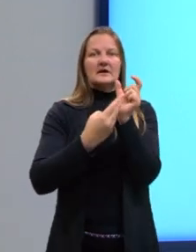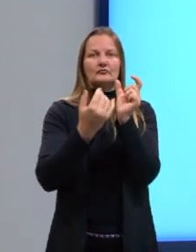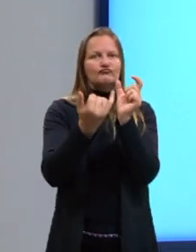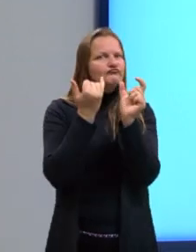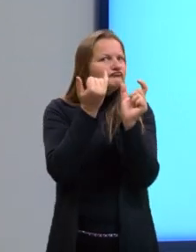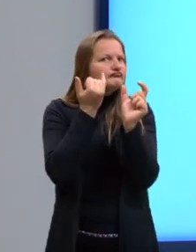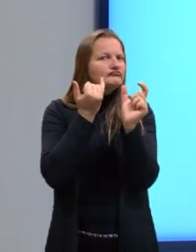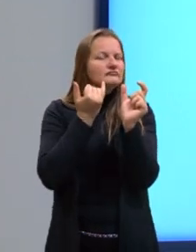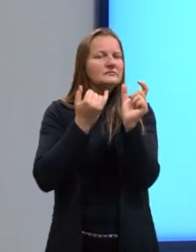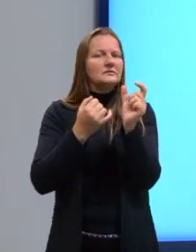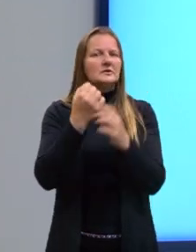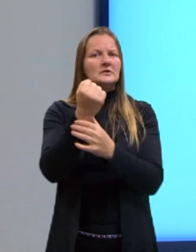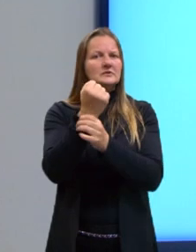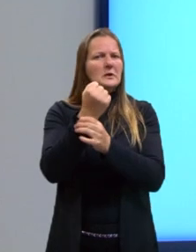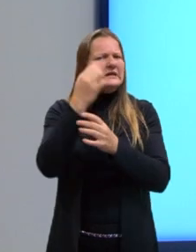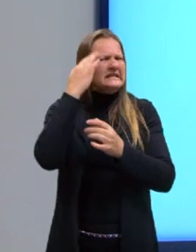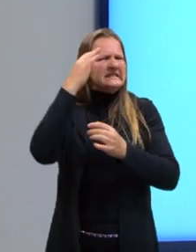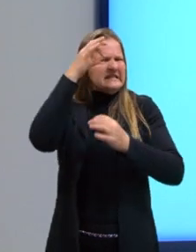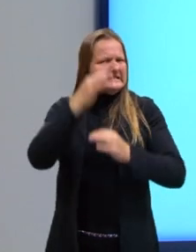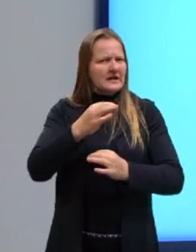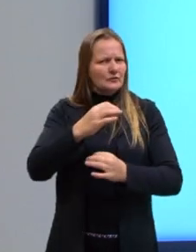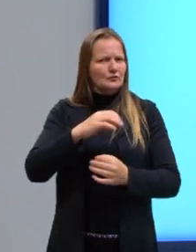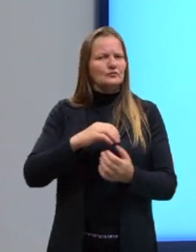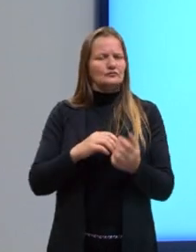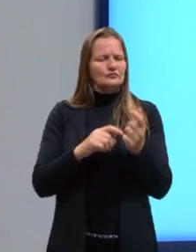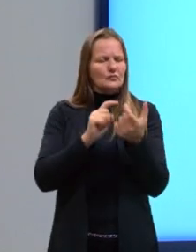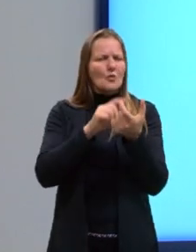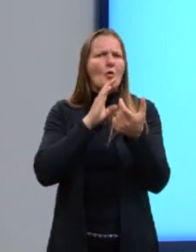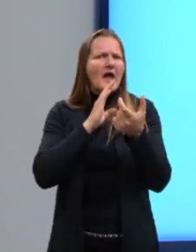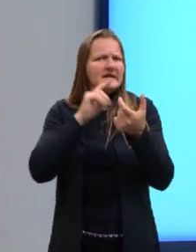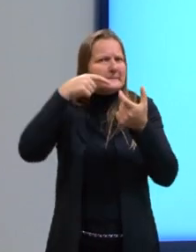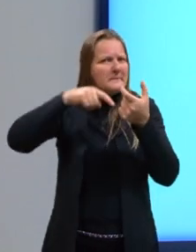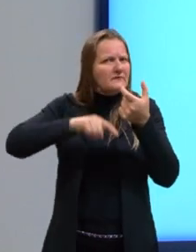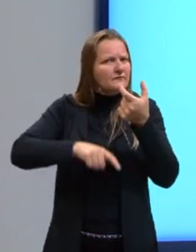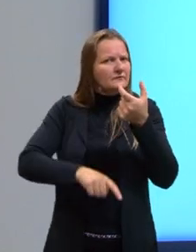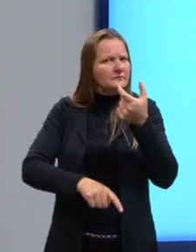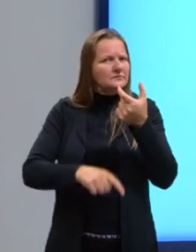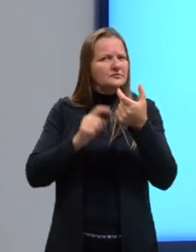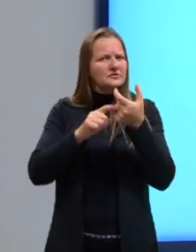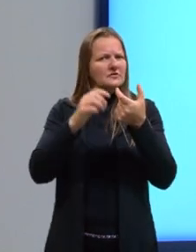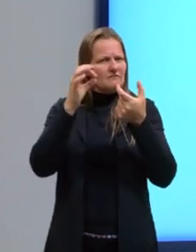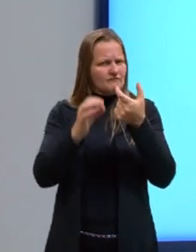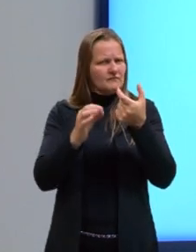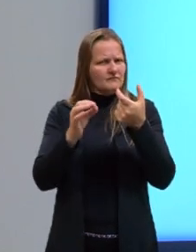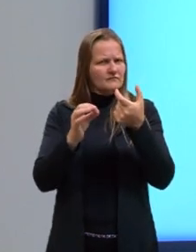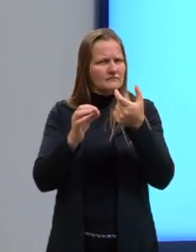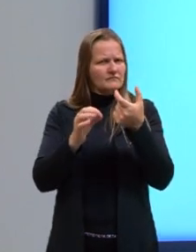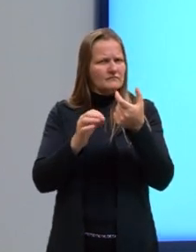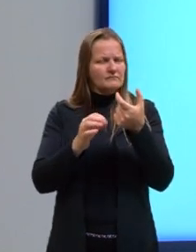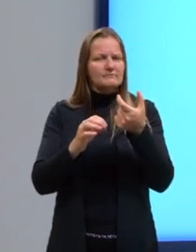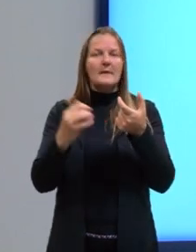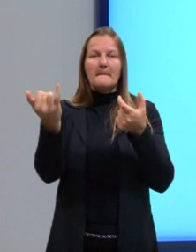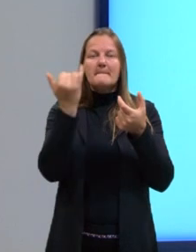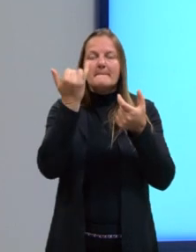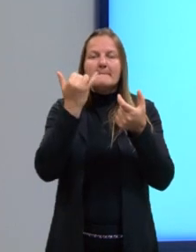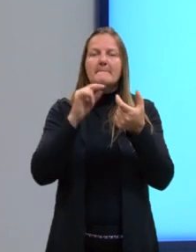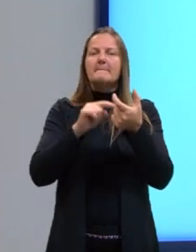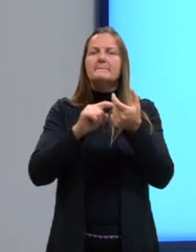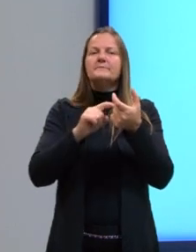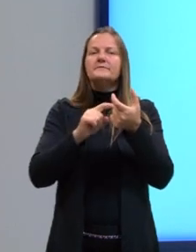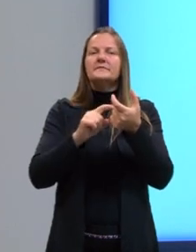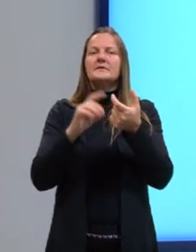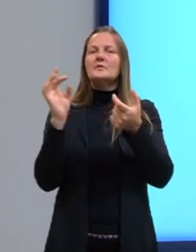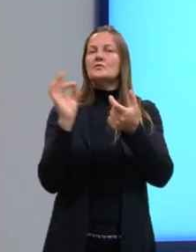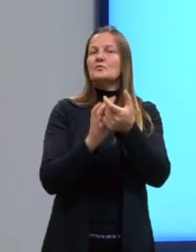estar segura e certeira. Essa palavra conserva o sentido original da mensagem? Qual era o sentido